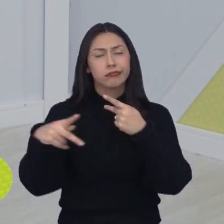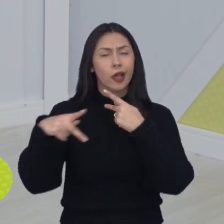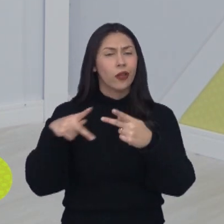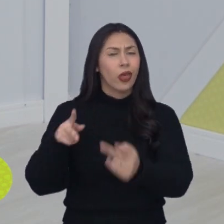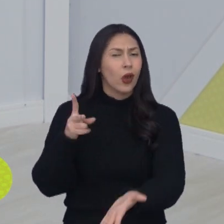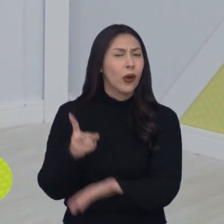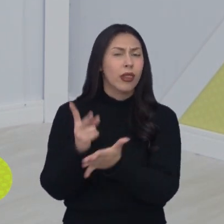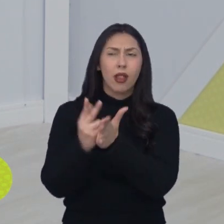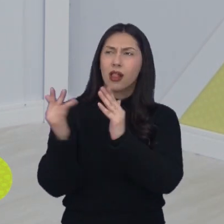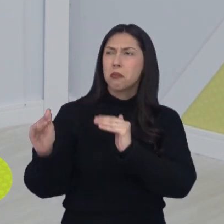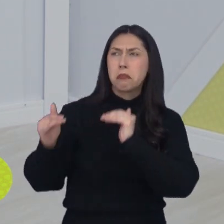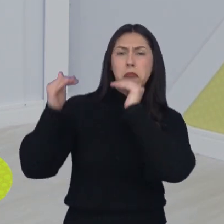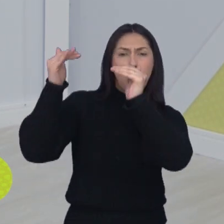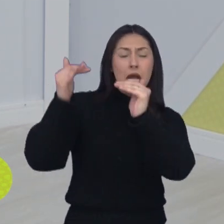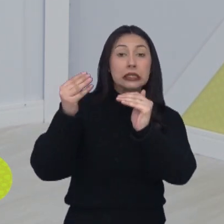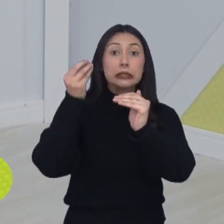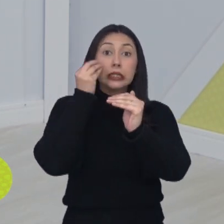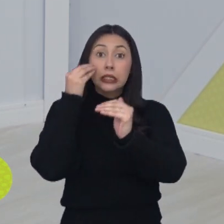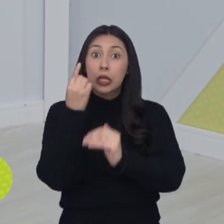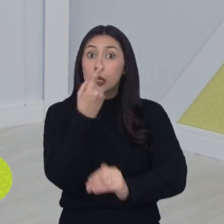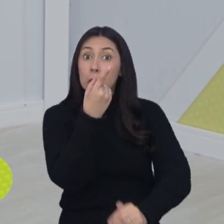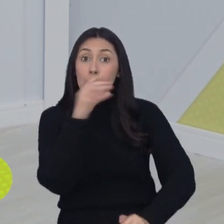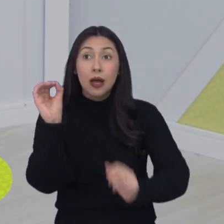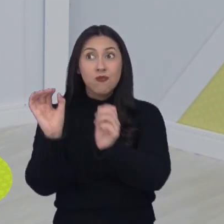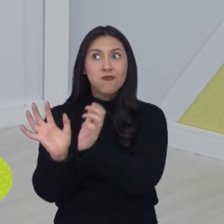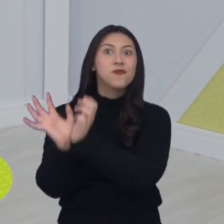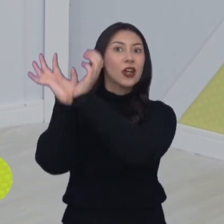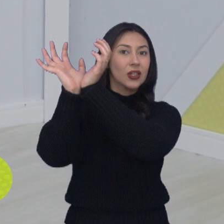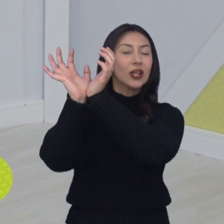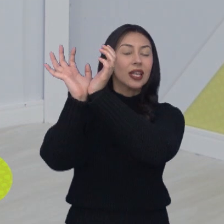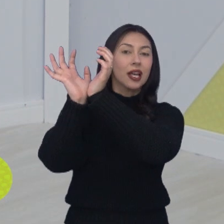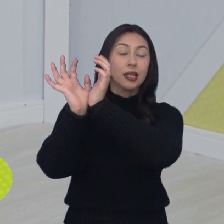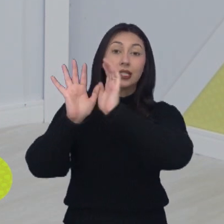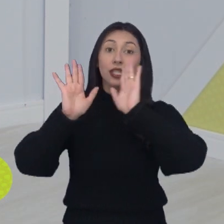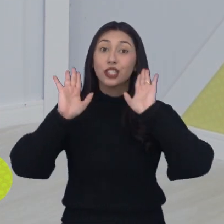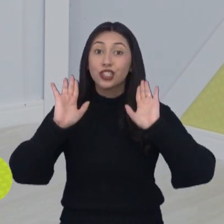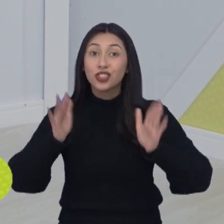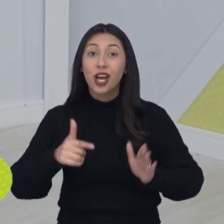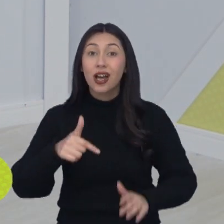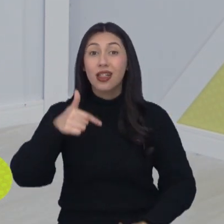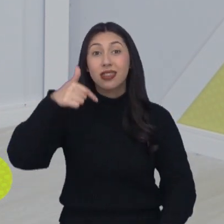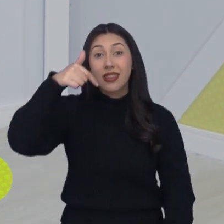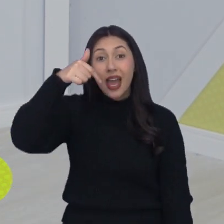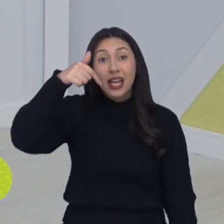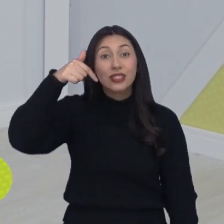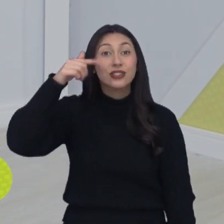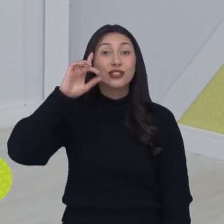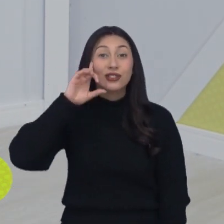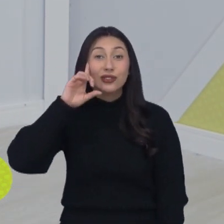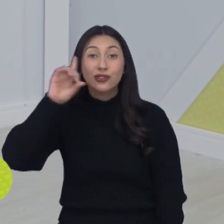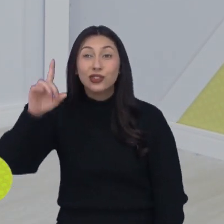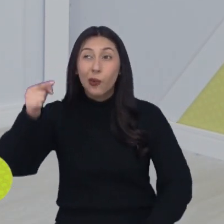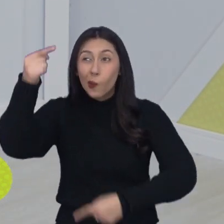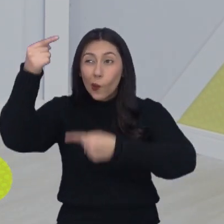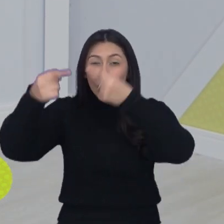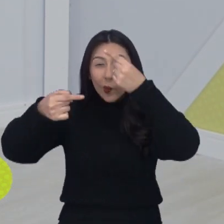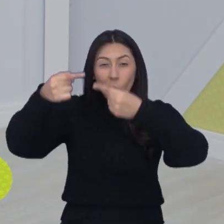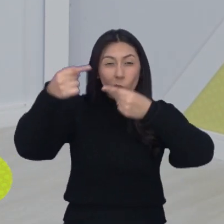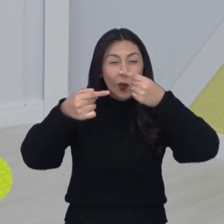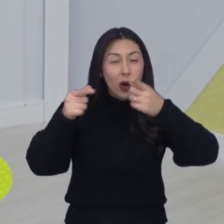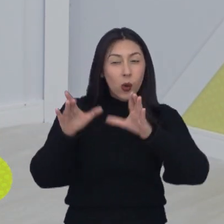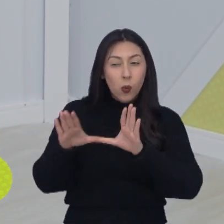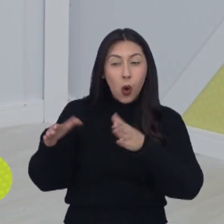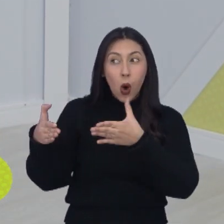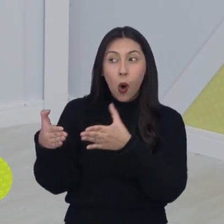firme em busca do seu décimo título consecutivo. E depois de sete dias de disputas, a delegação joseense